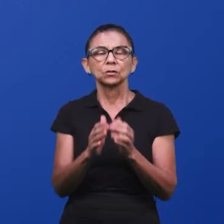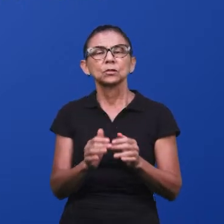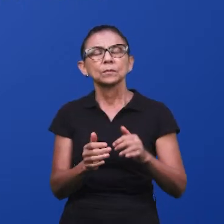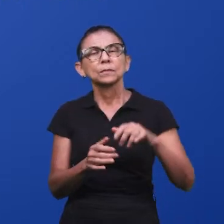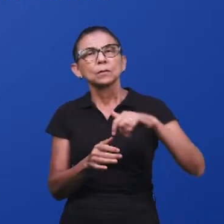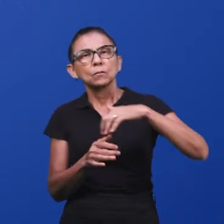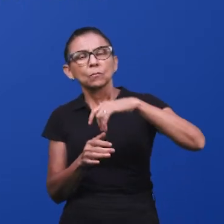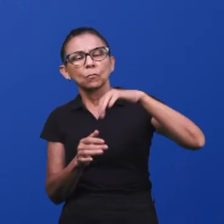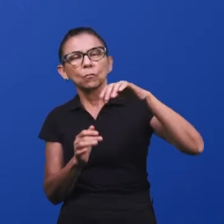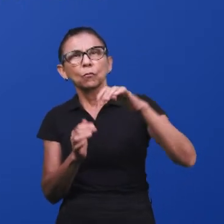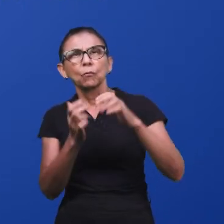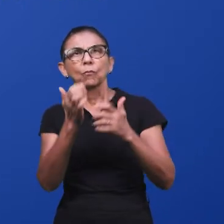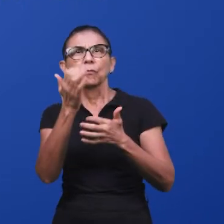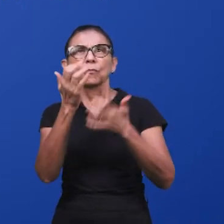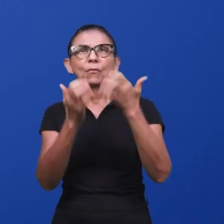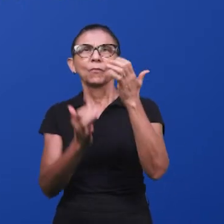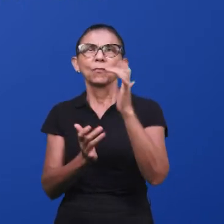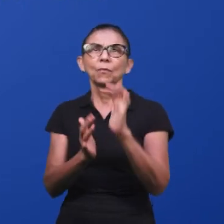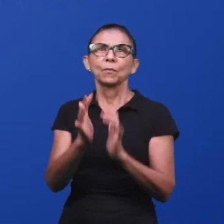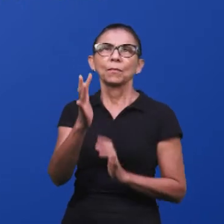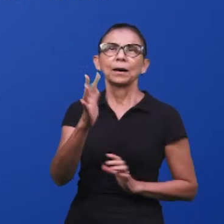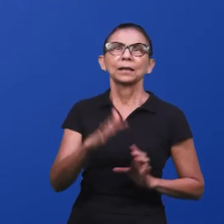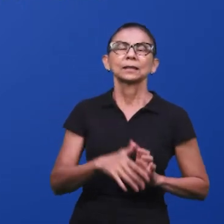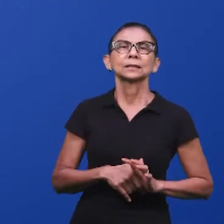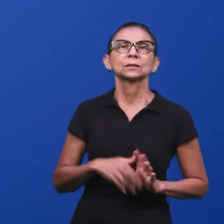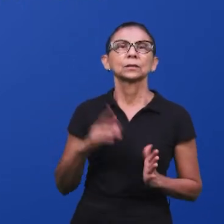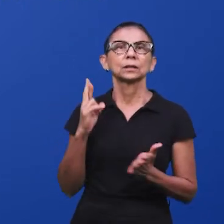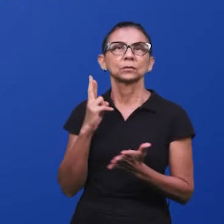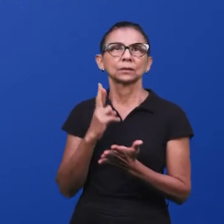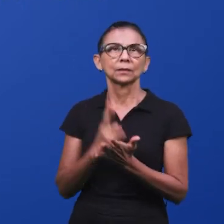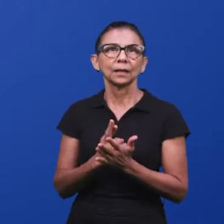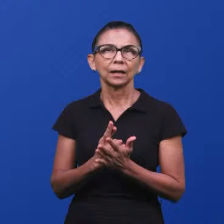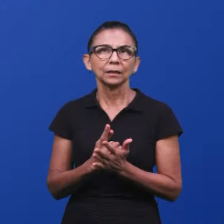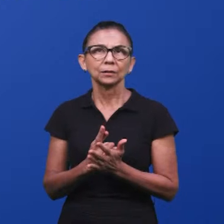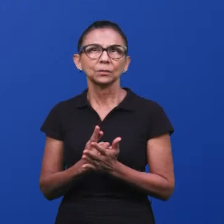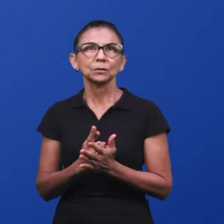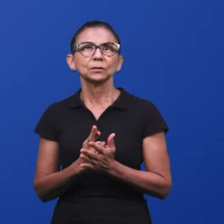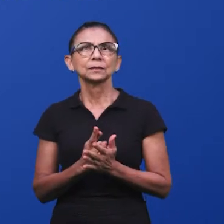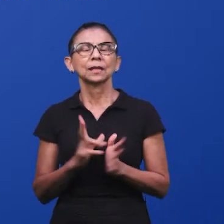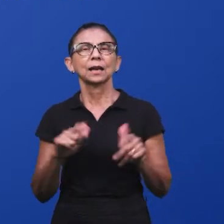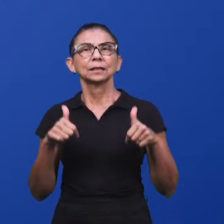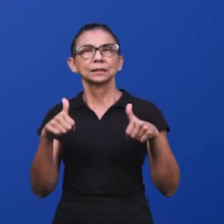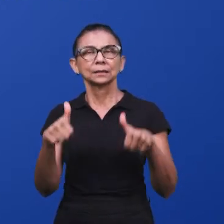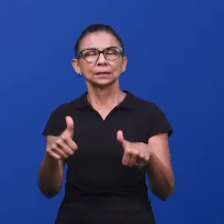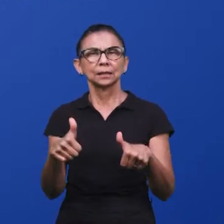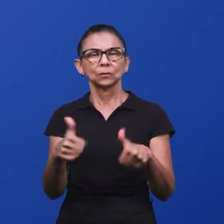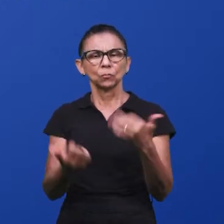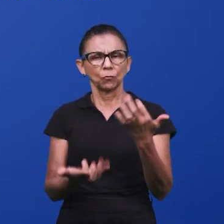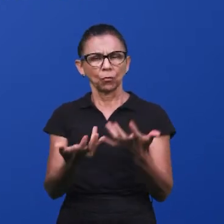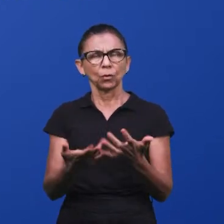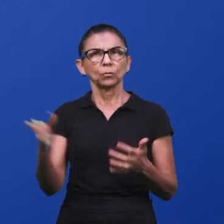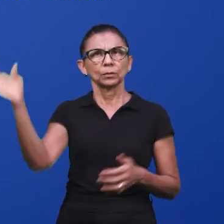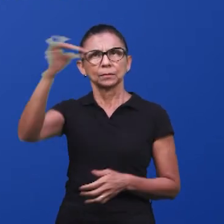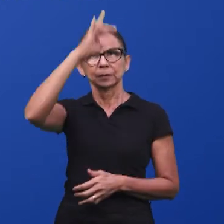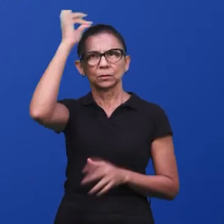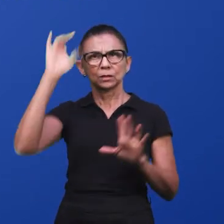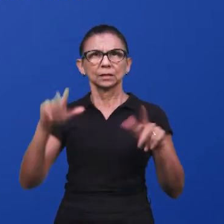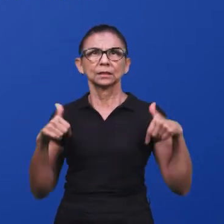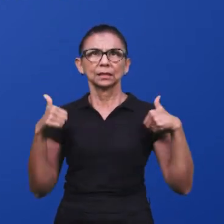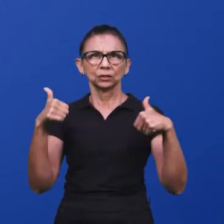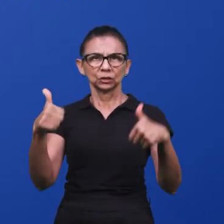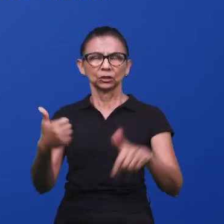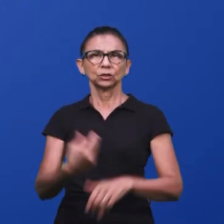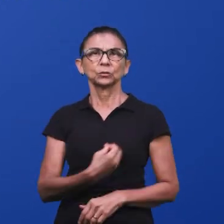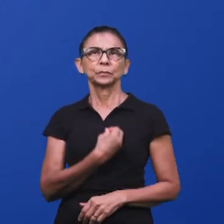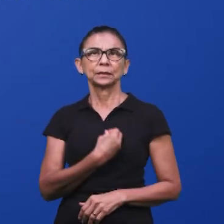fumaça. O fumaça é o resultado do fogo. Cosí capimos que representa o resultado da operação do Espírito Santo